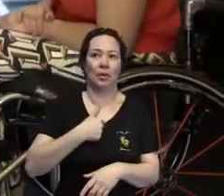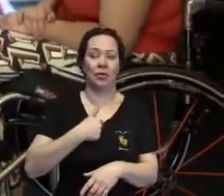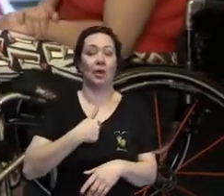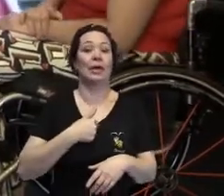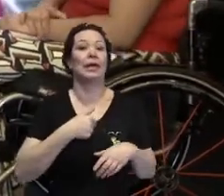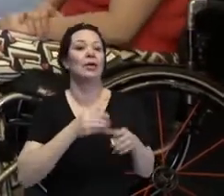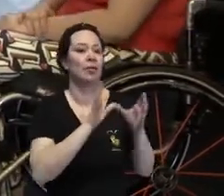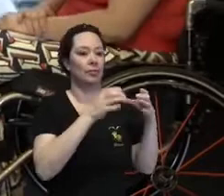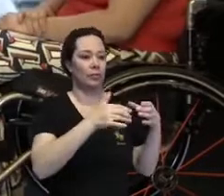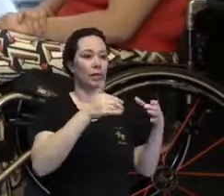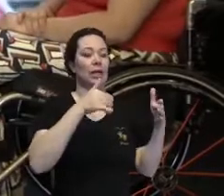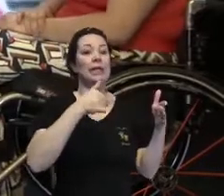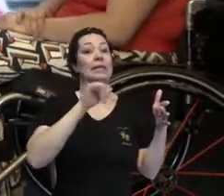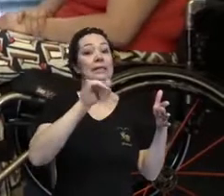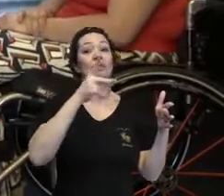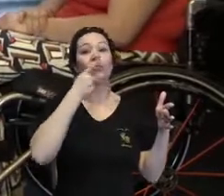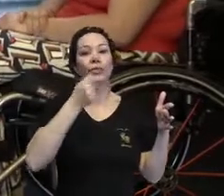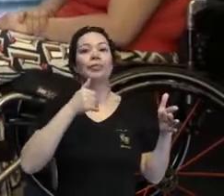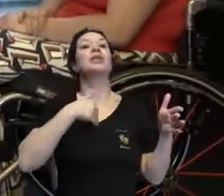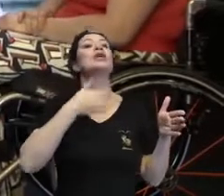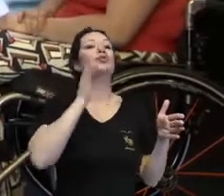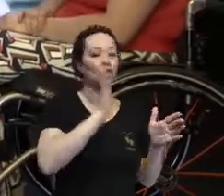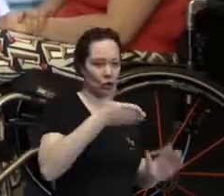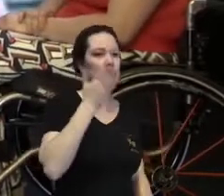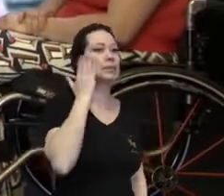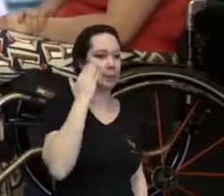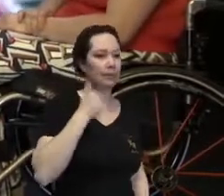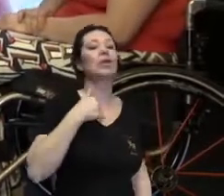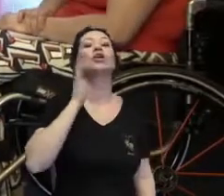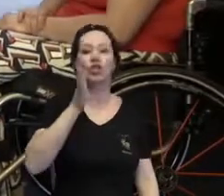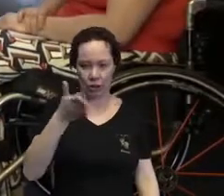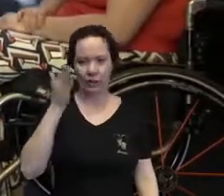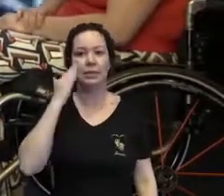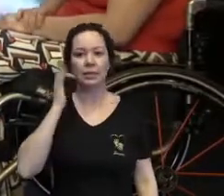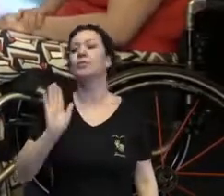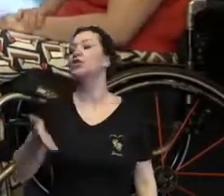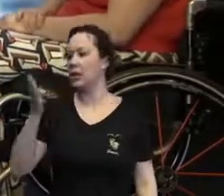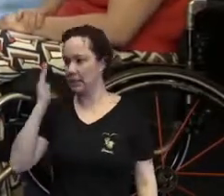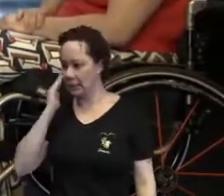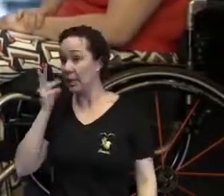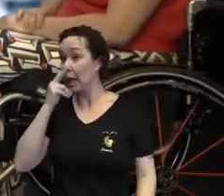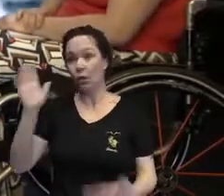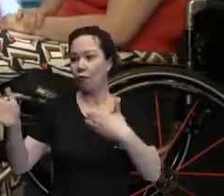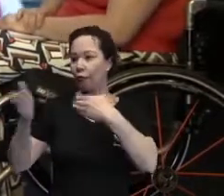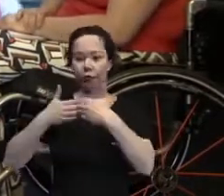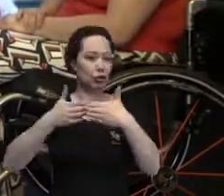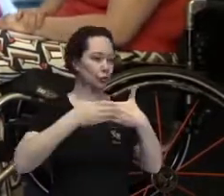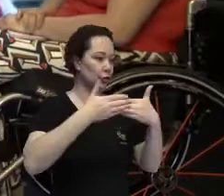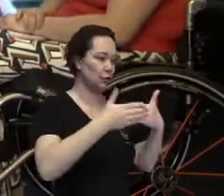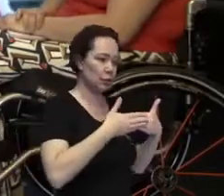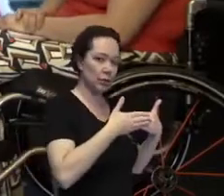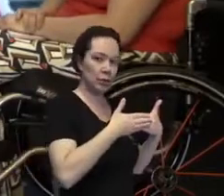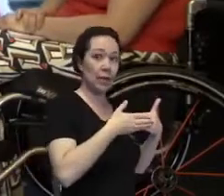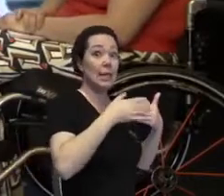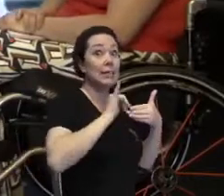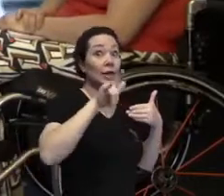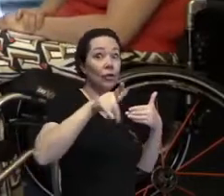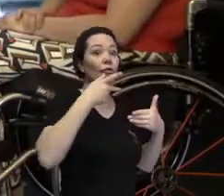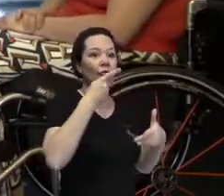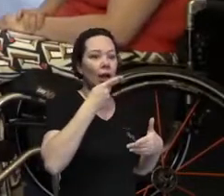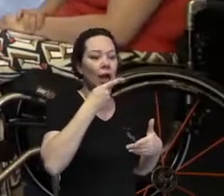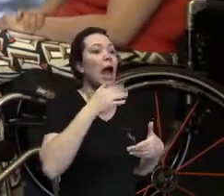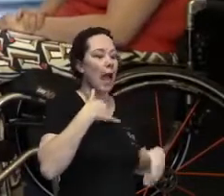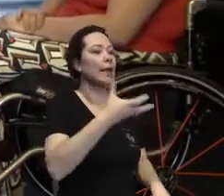janela fechada pro mundo, o eu não sei é uma janela aberta, quando você diz eu não sei e se bota no lugar de